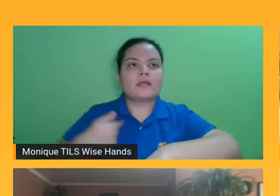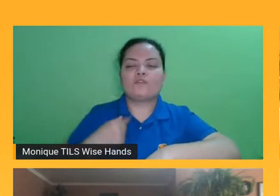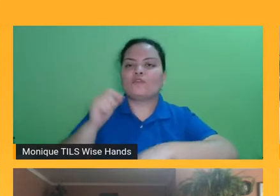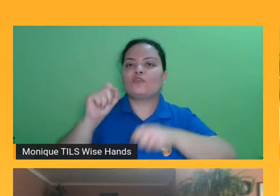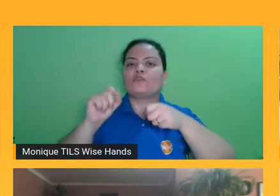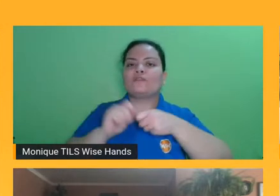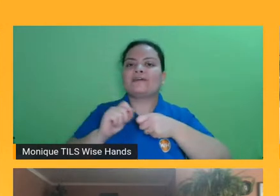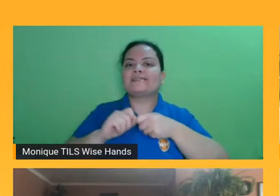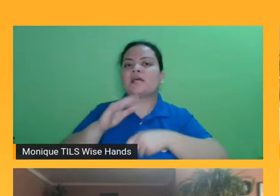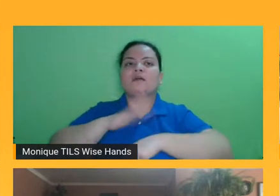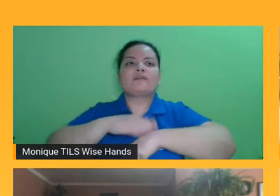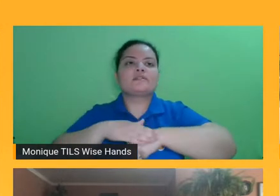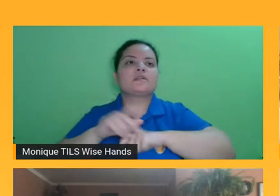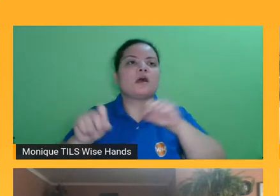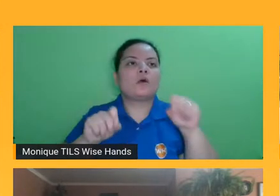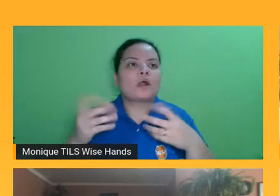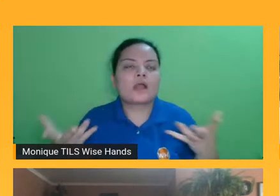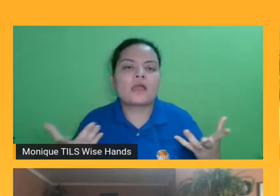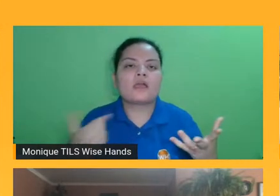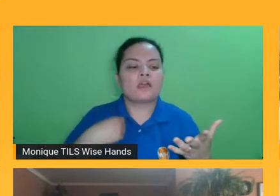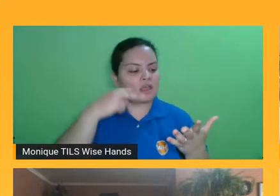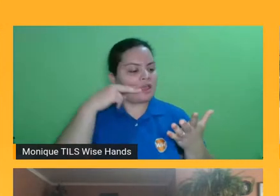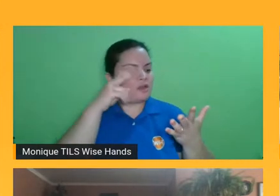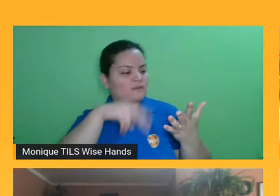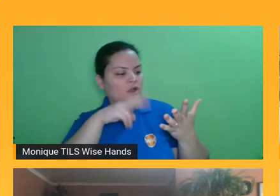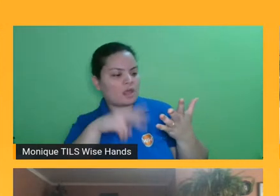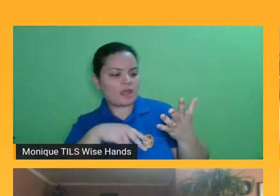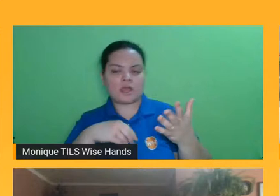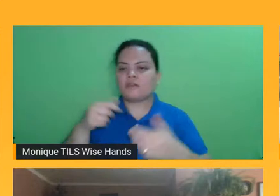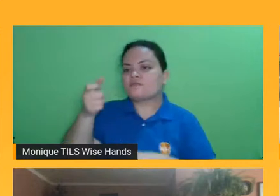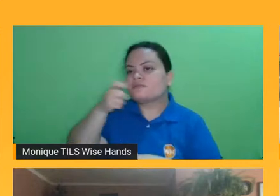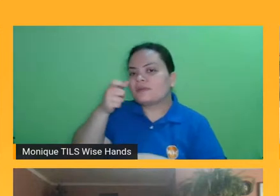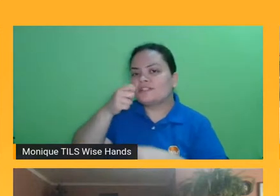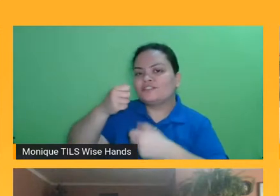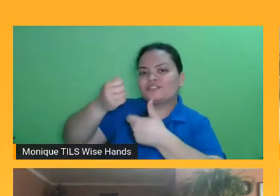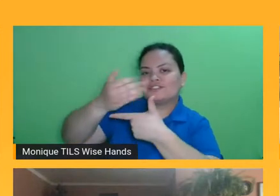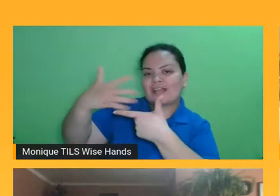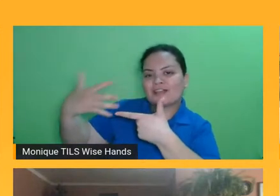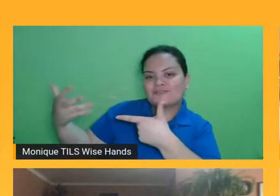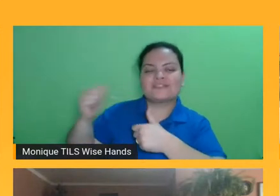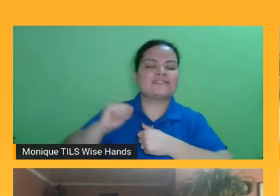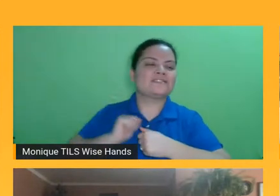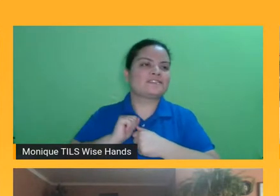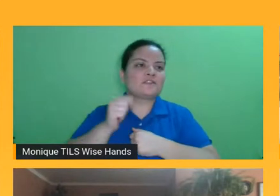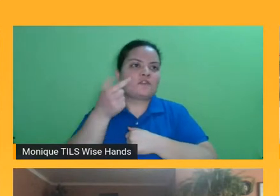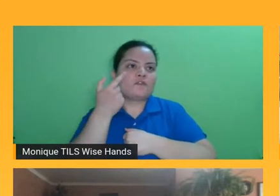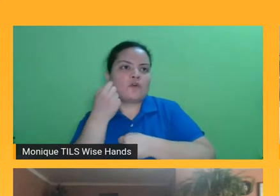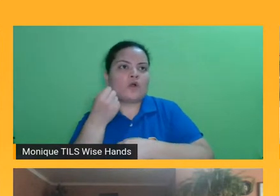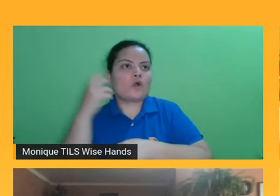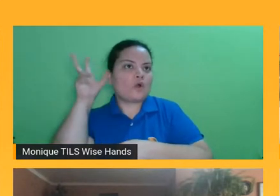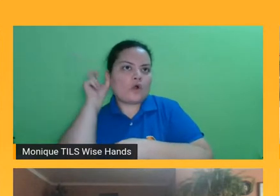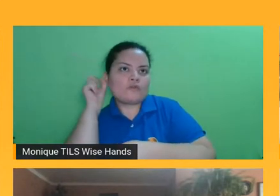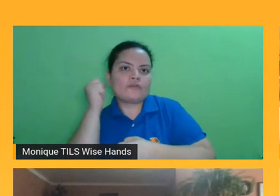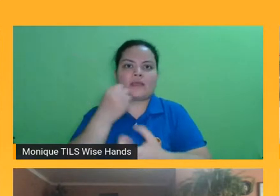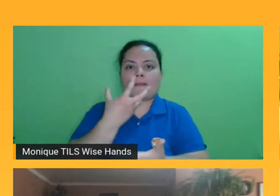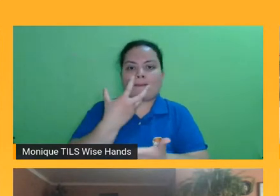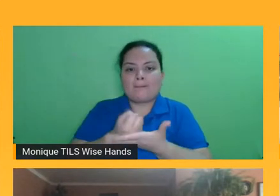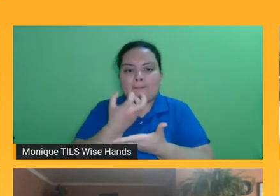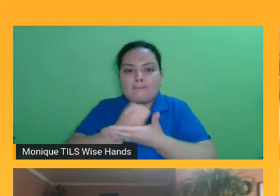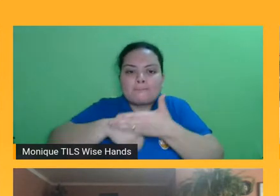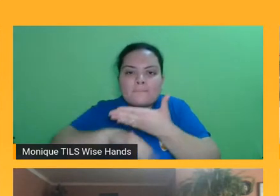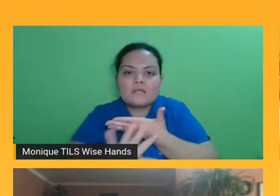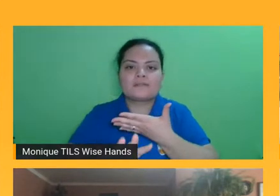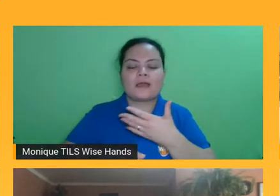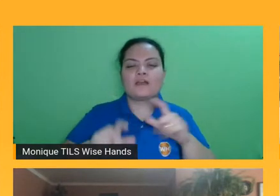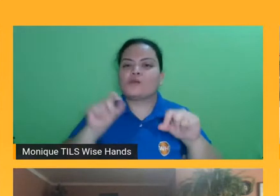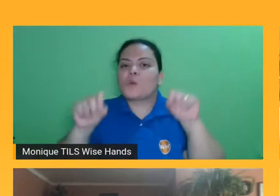livro, eu vou assistir Netflix, eu vou para o Spotify ouvir um podcast, o eu vou fazer? A gente, a internet traz tanta possibilidade